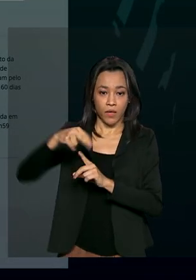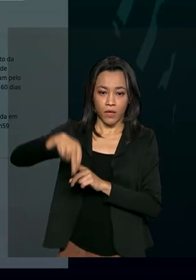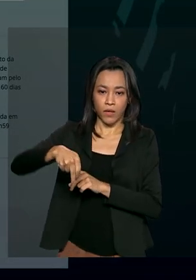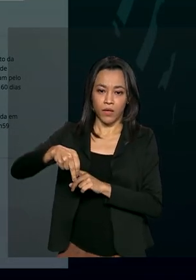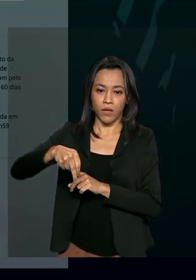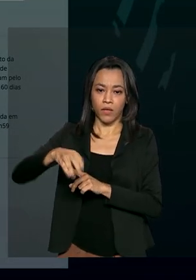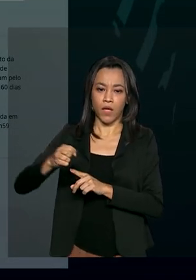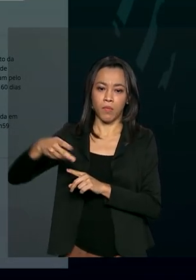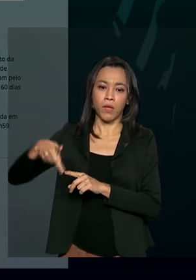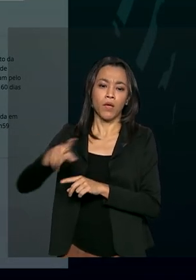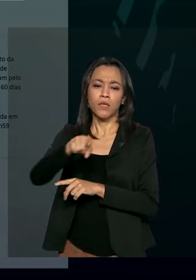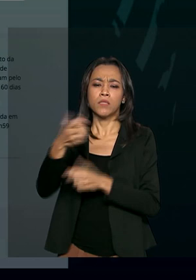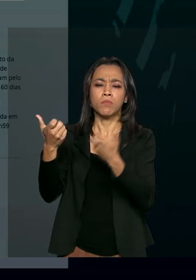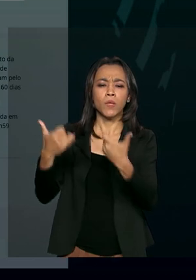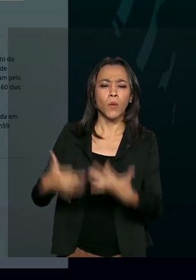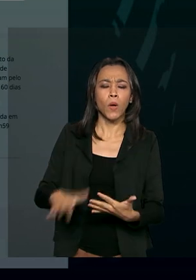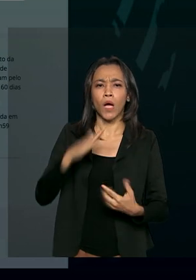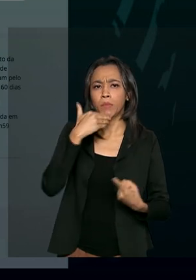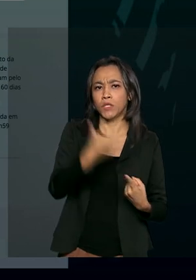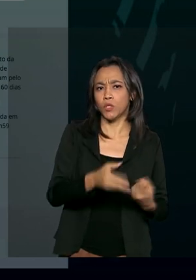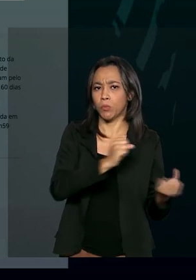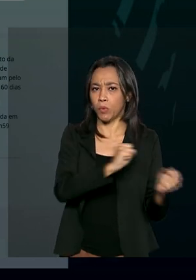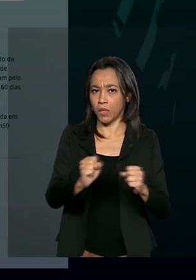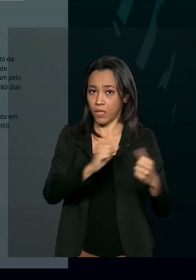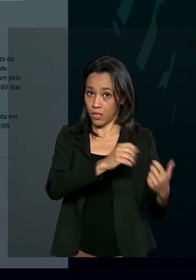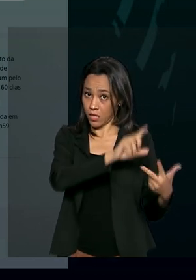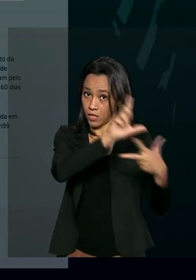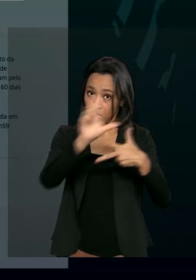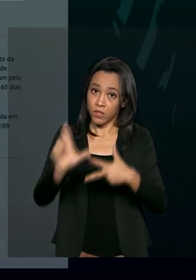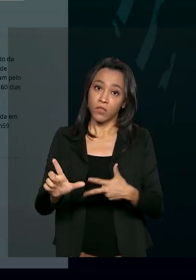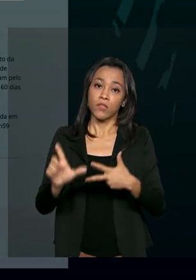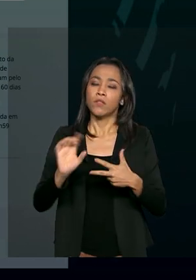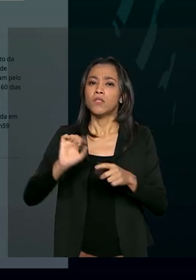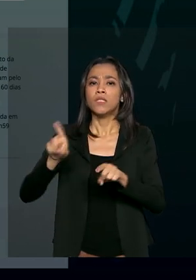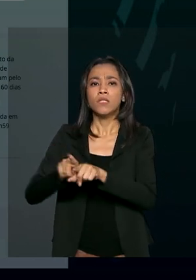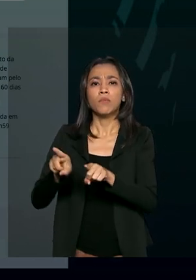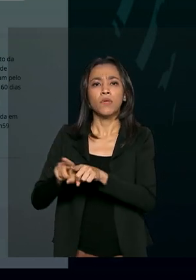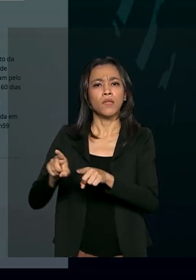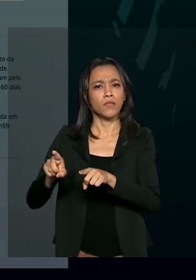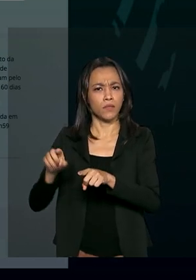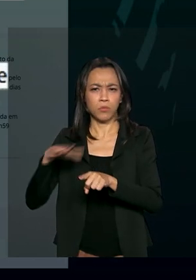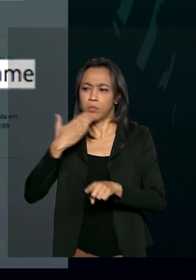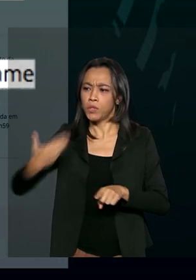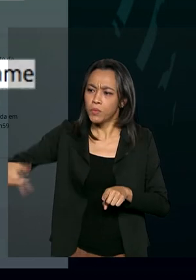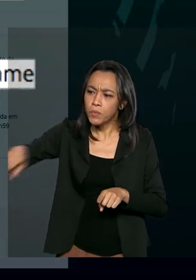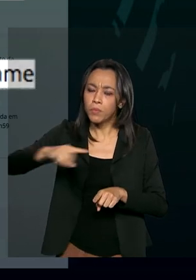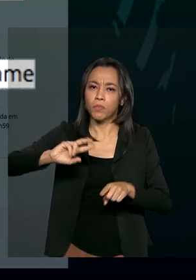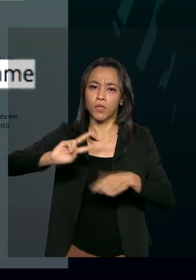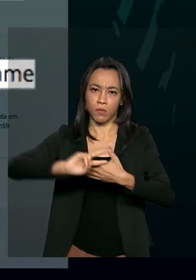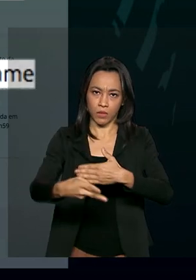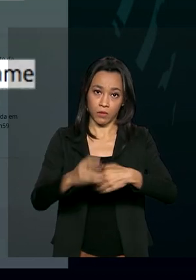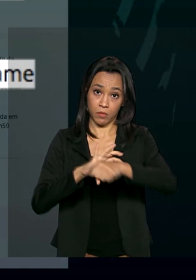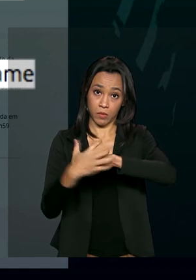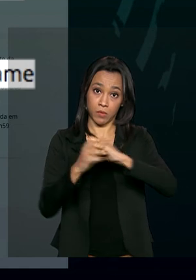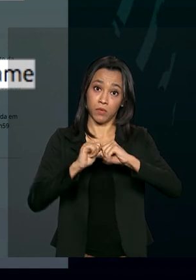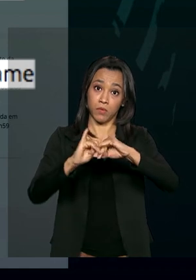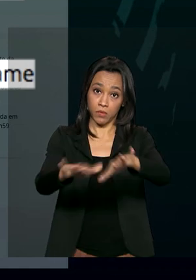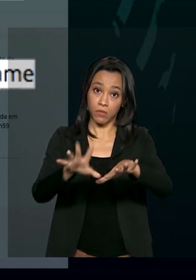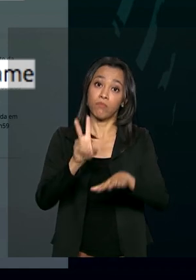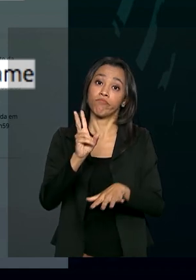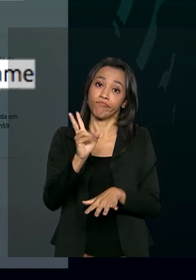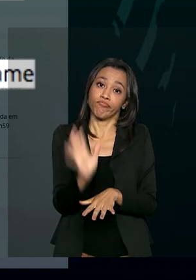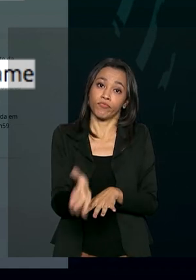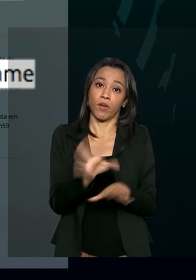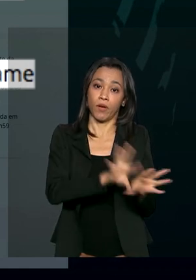manifestações do poder legislativo em função do impacto da pandemia do coronavírus, fica decidido o adiamento da aplicação